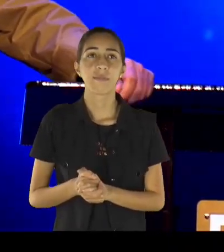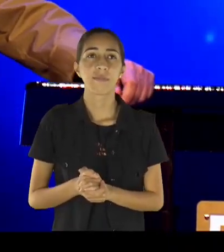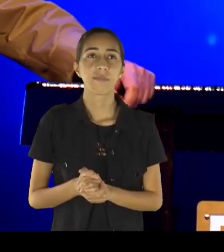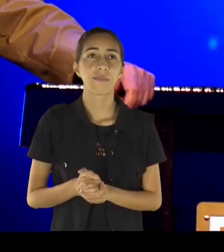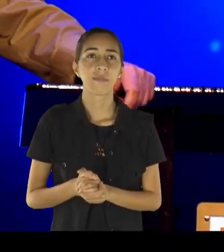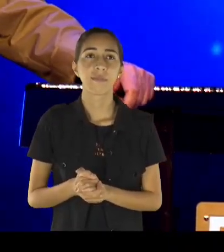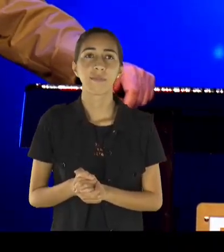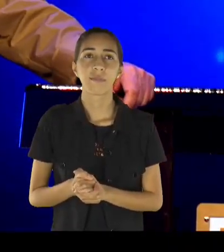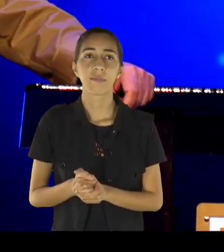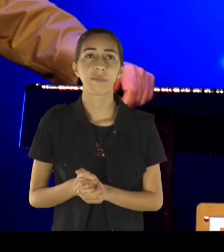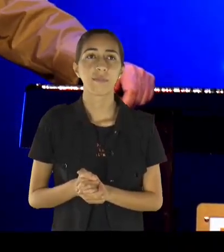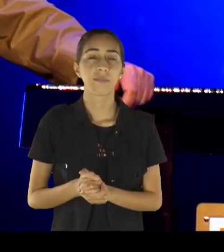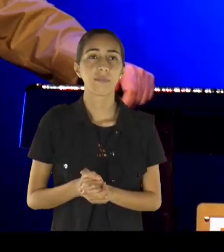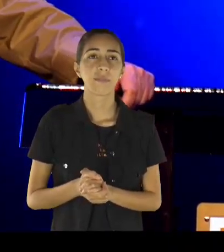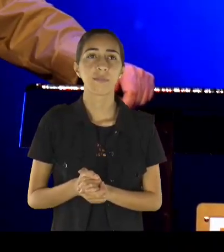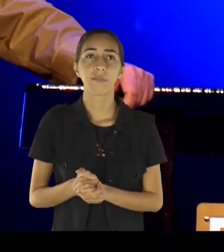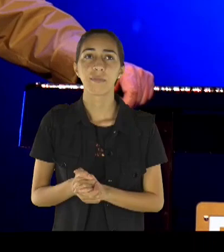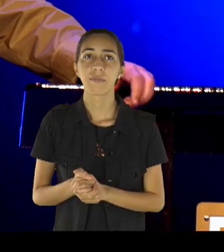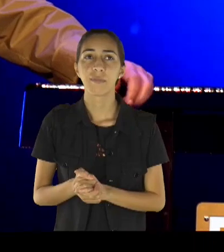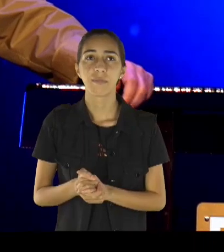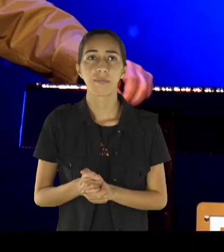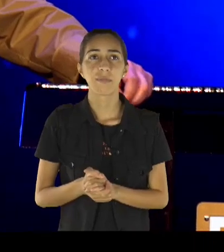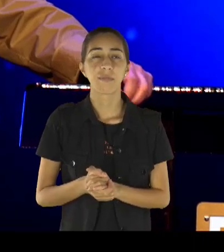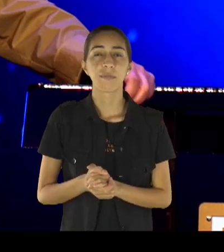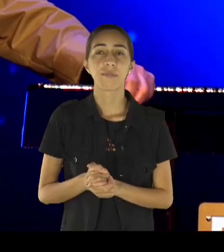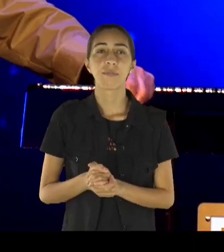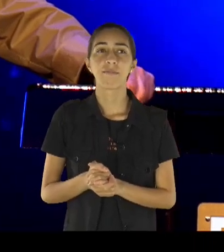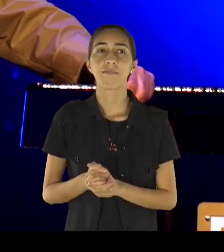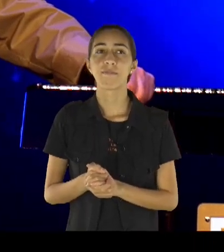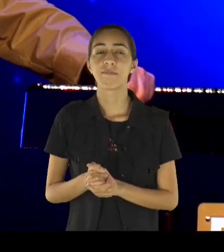dá só, uma palavra,